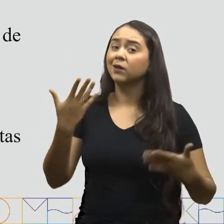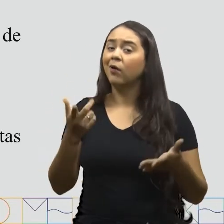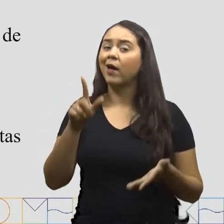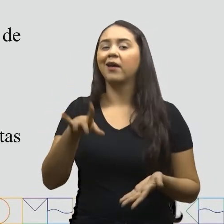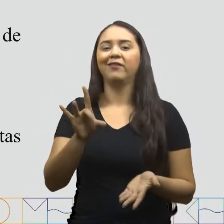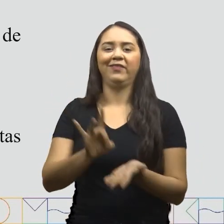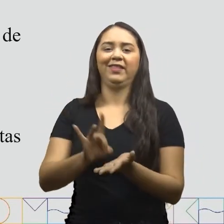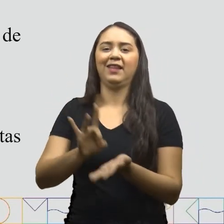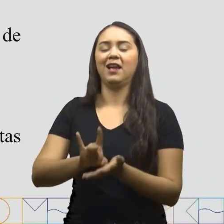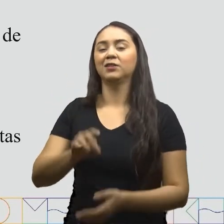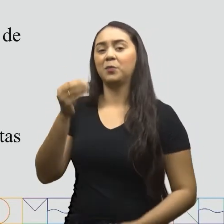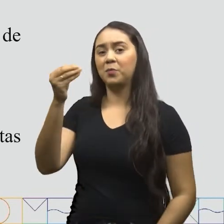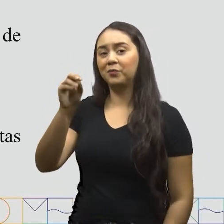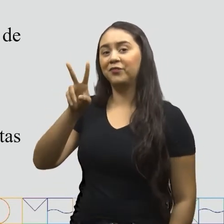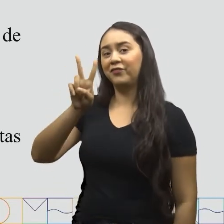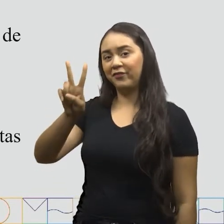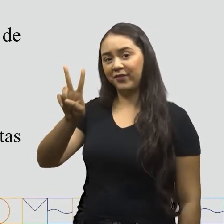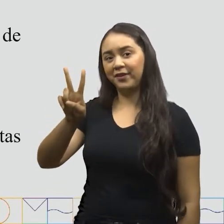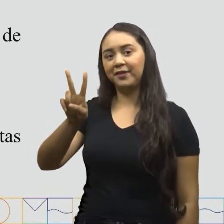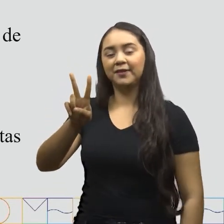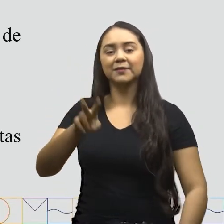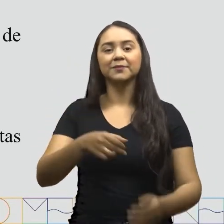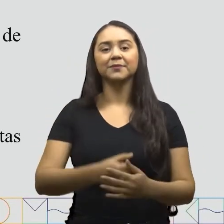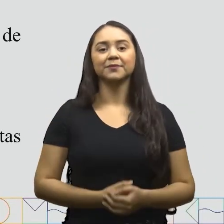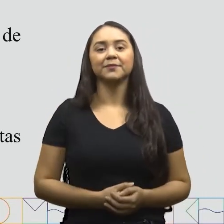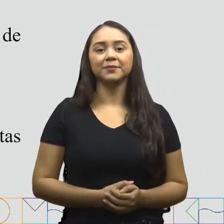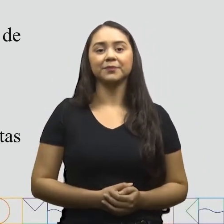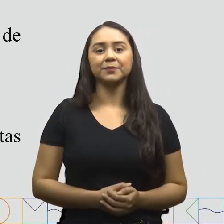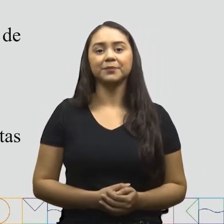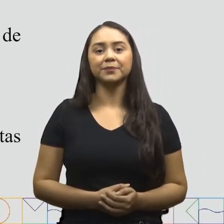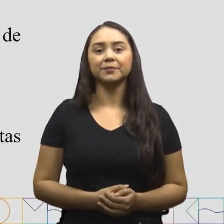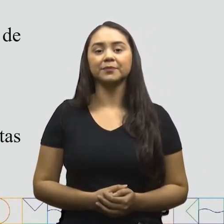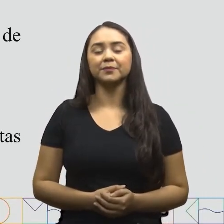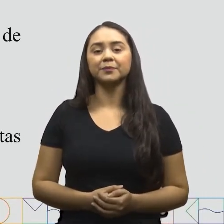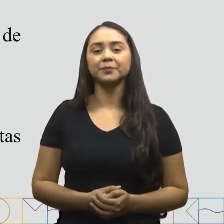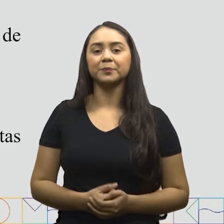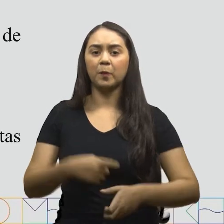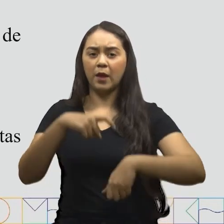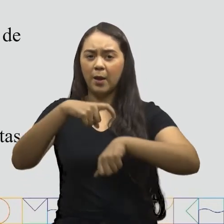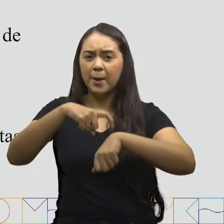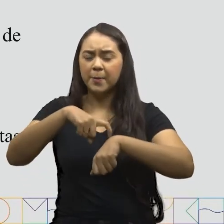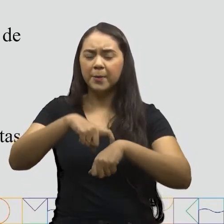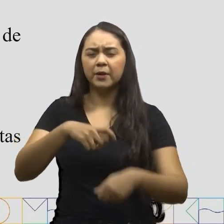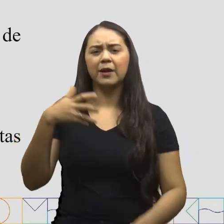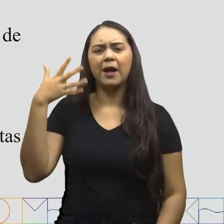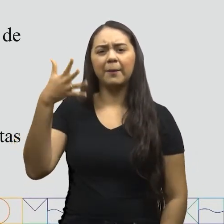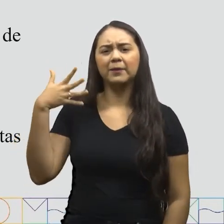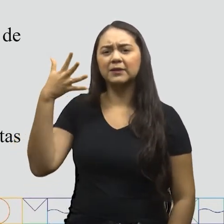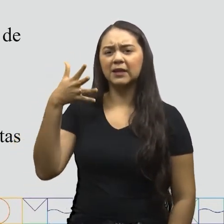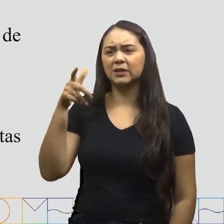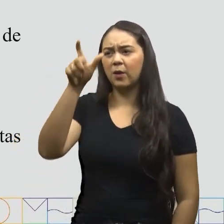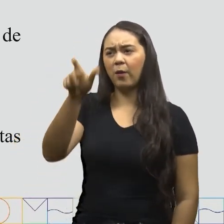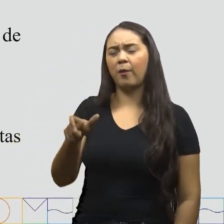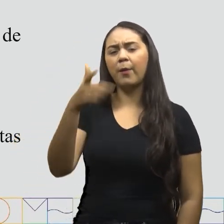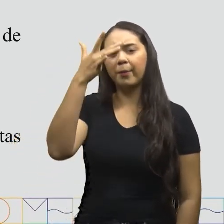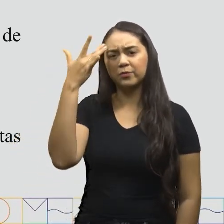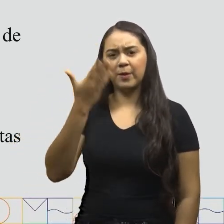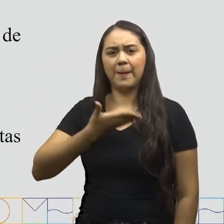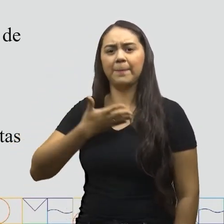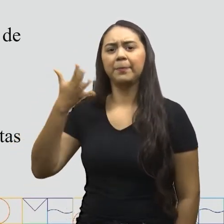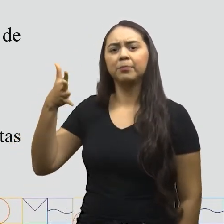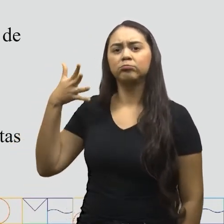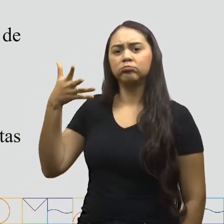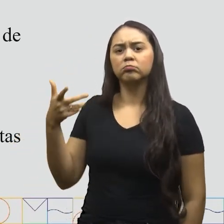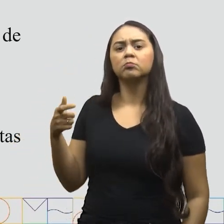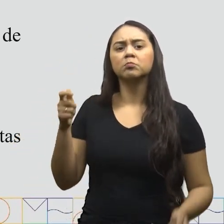está Correta Ou seja Verdadeira Na apresentação oral de um colega Podemos